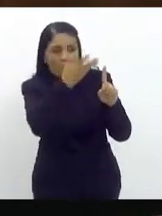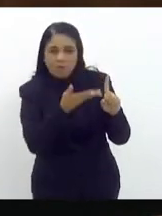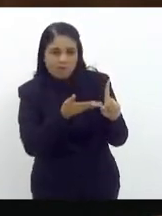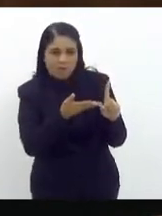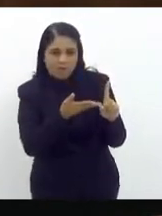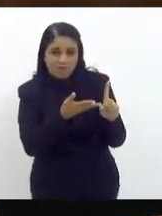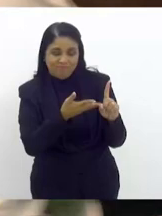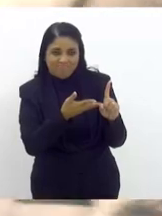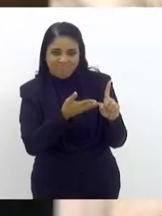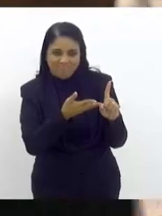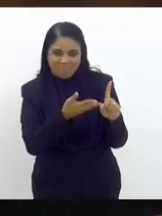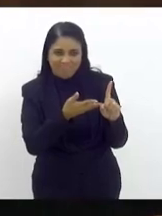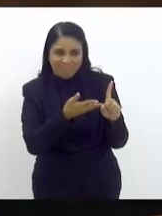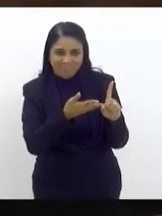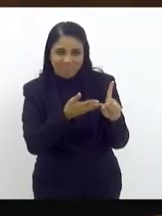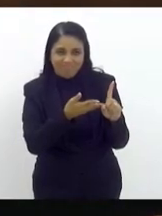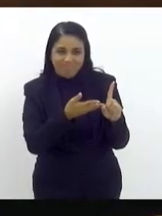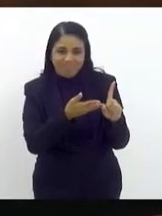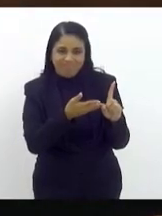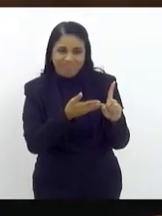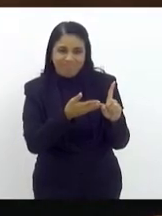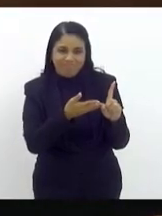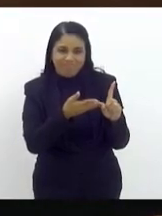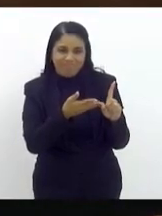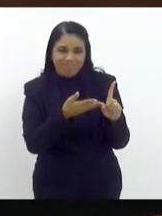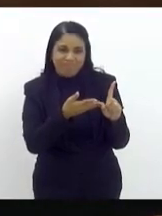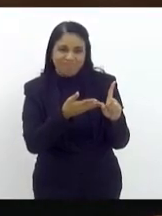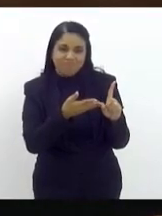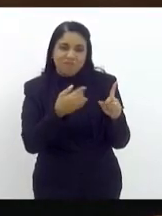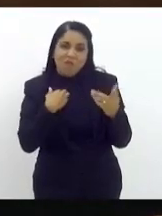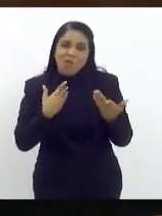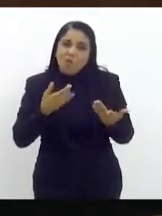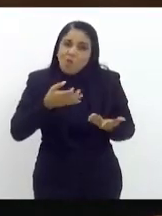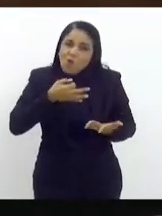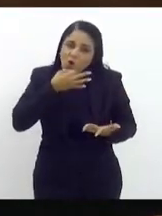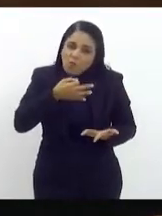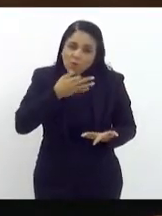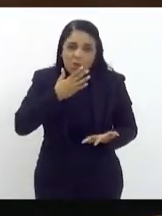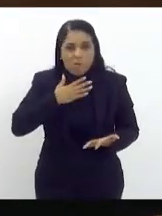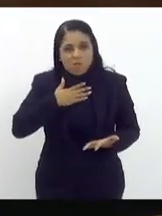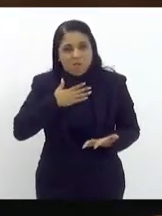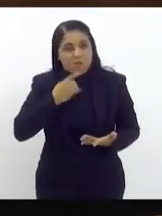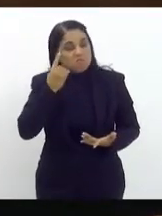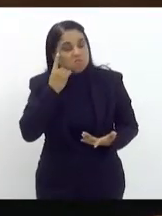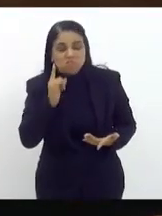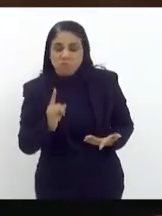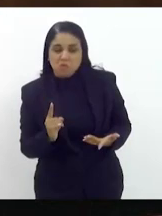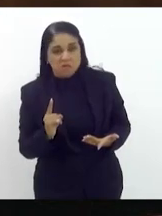mereceria então eu acho que não sei da onde